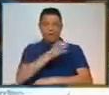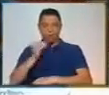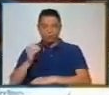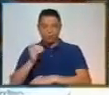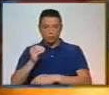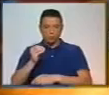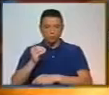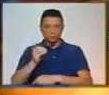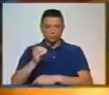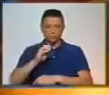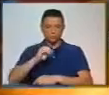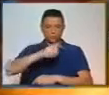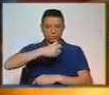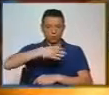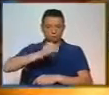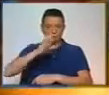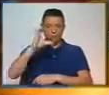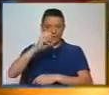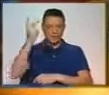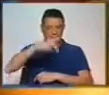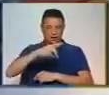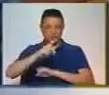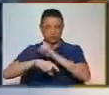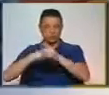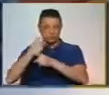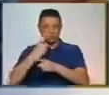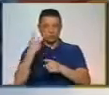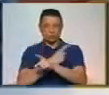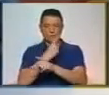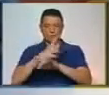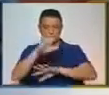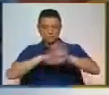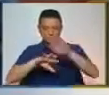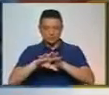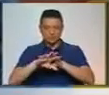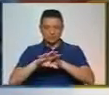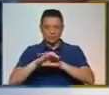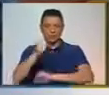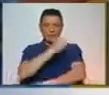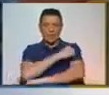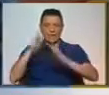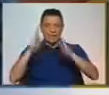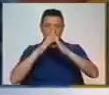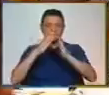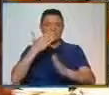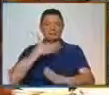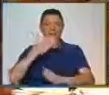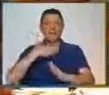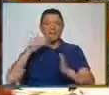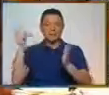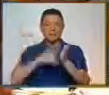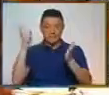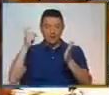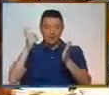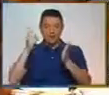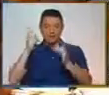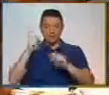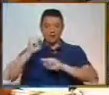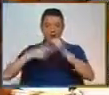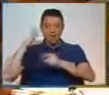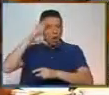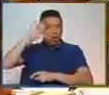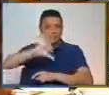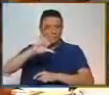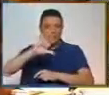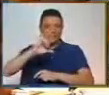Perse Puc, e Maraja Express, produtos que fazemos para a Casa Branca, produtos que fizemos para uma cadeia de hotéis